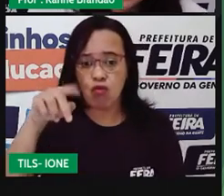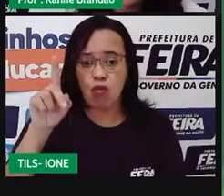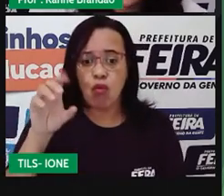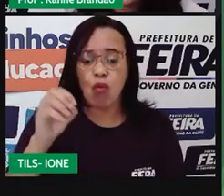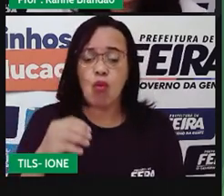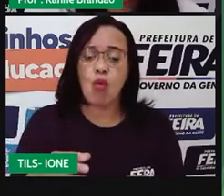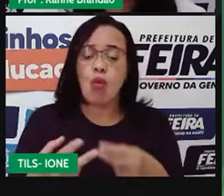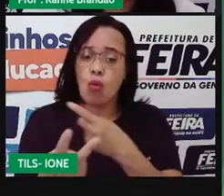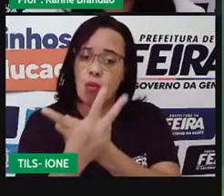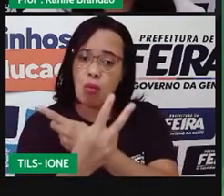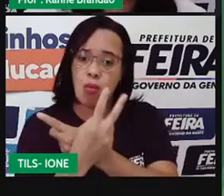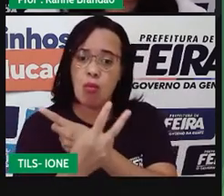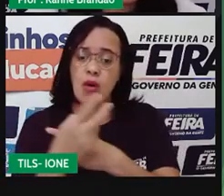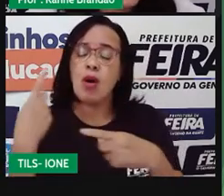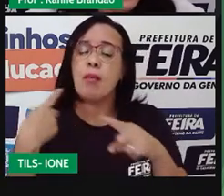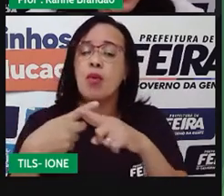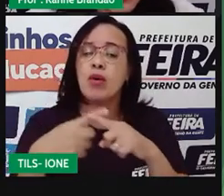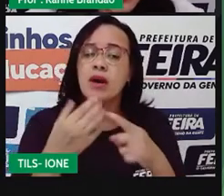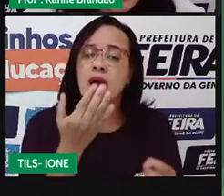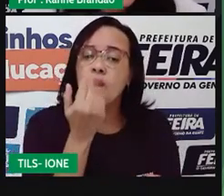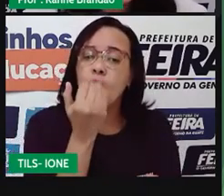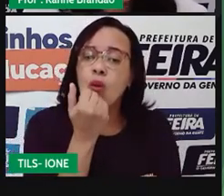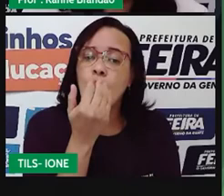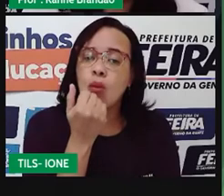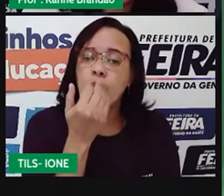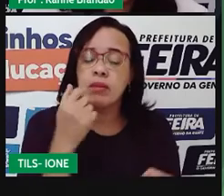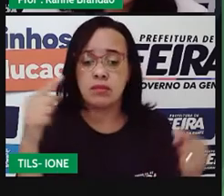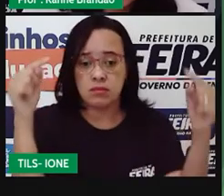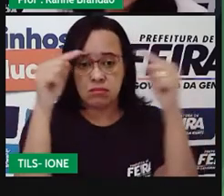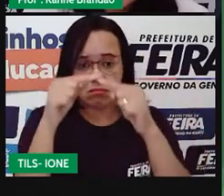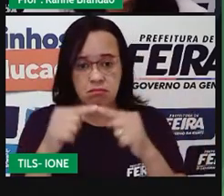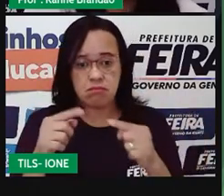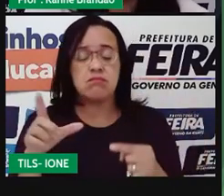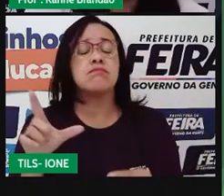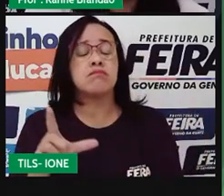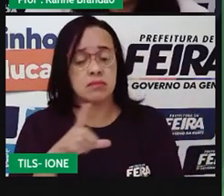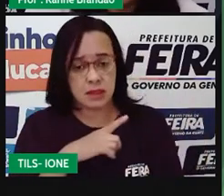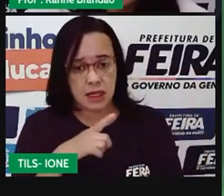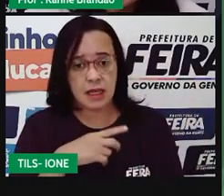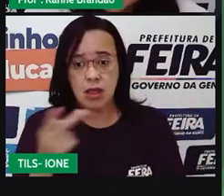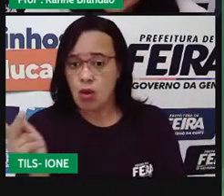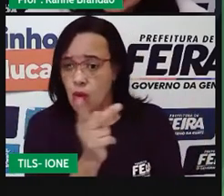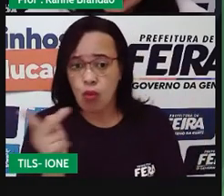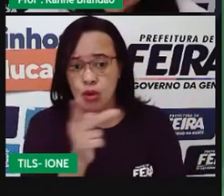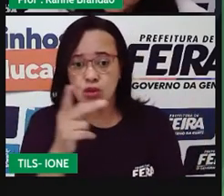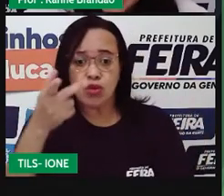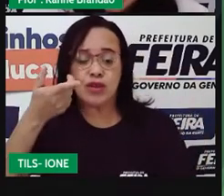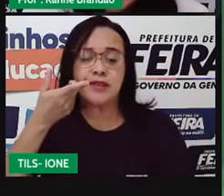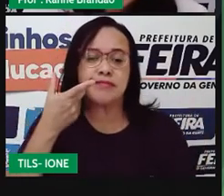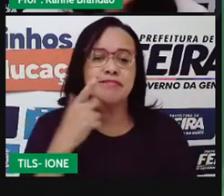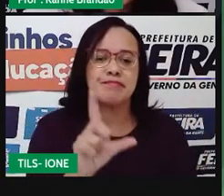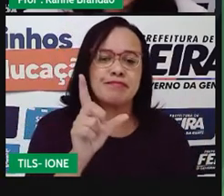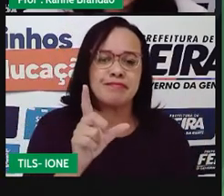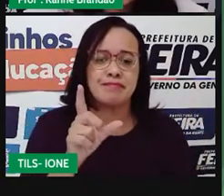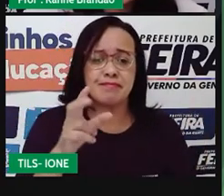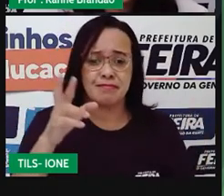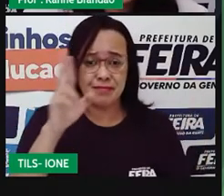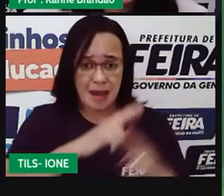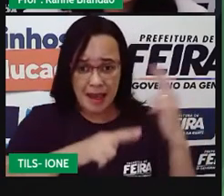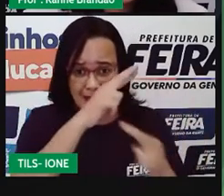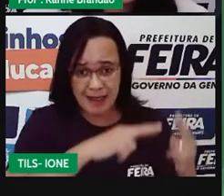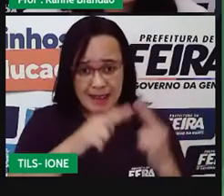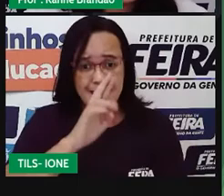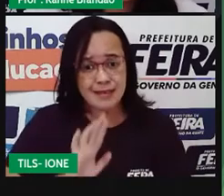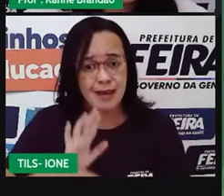Porque a alga, ela faz fotossíntese. Então, todos os dois saem ganhando nessa relação. Além disso,